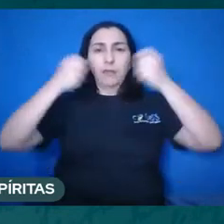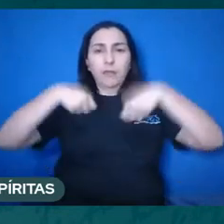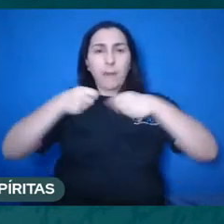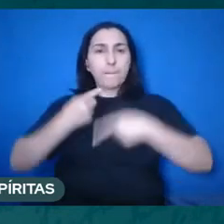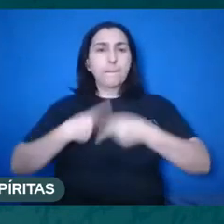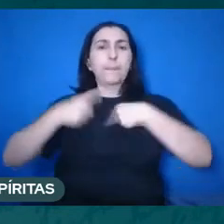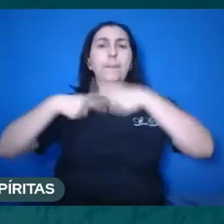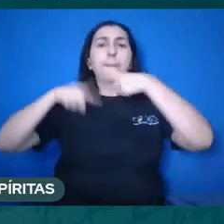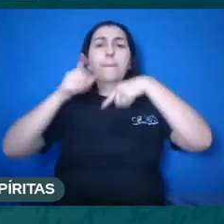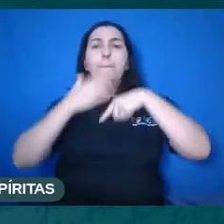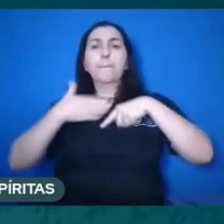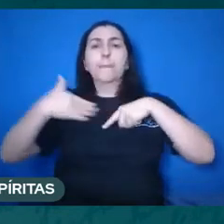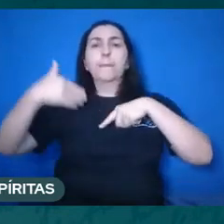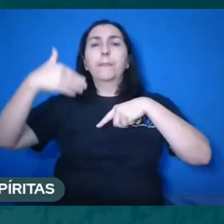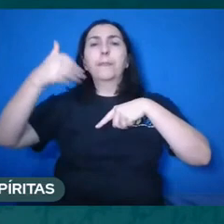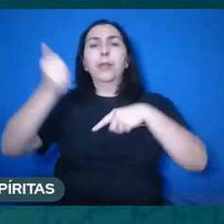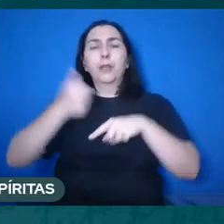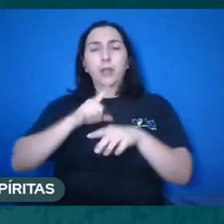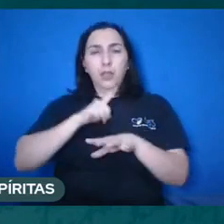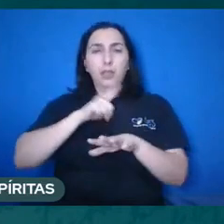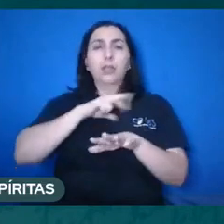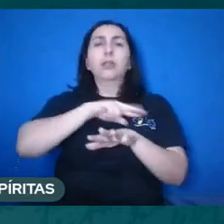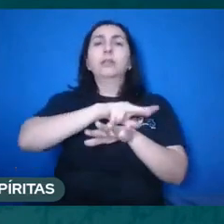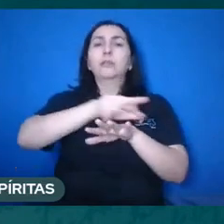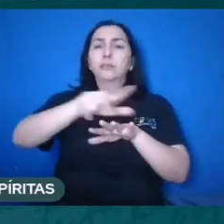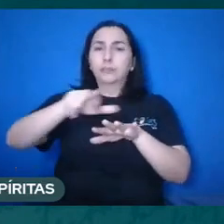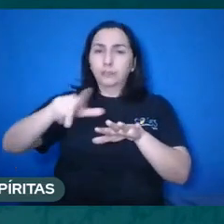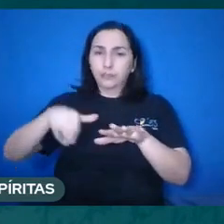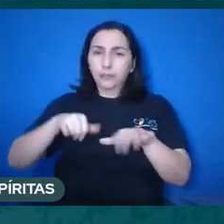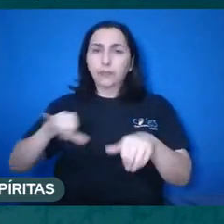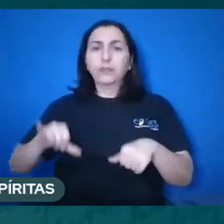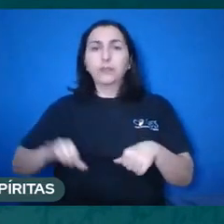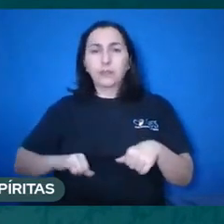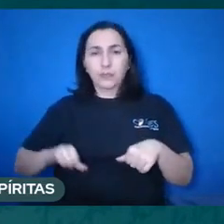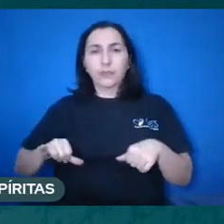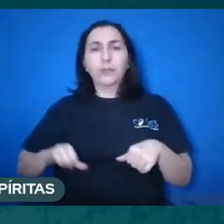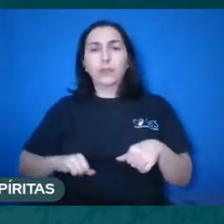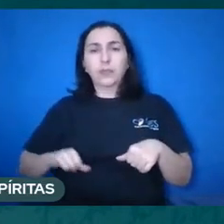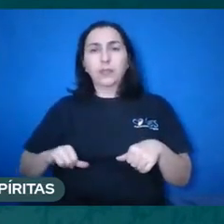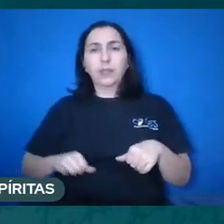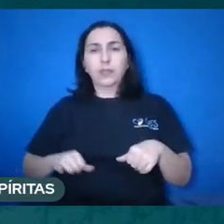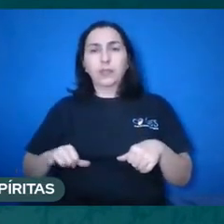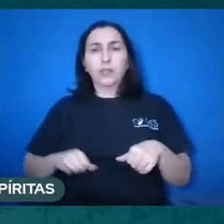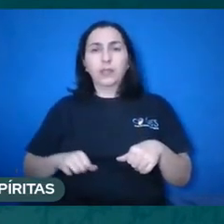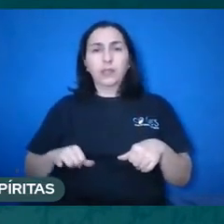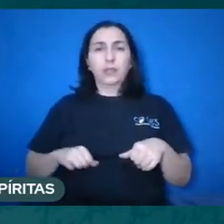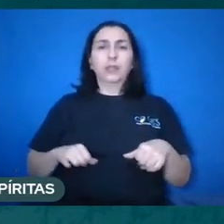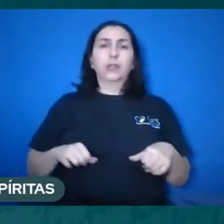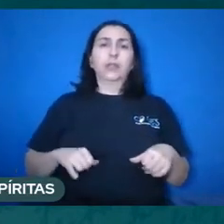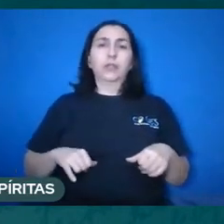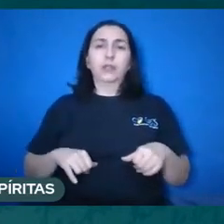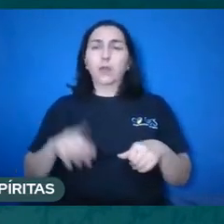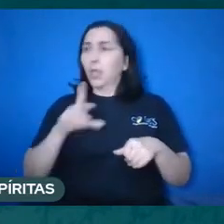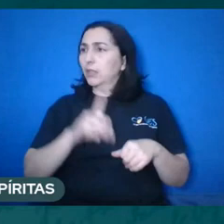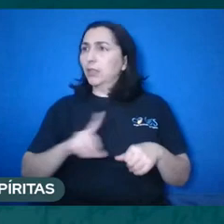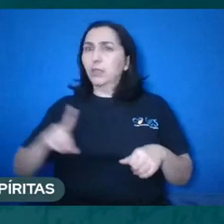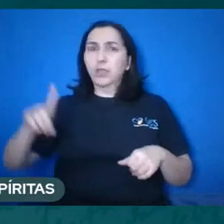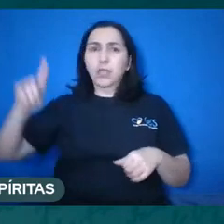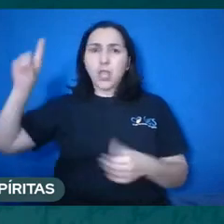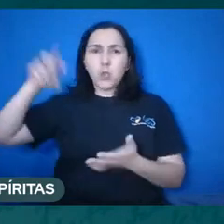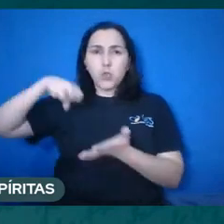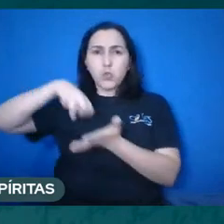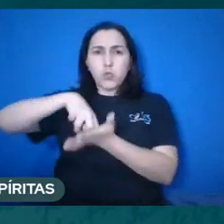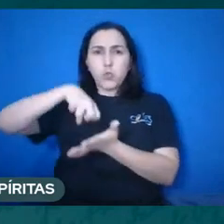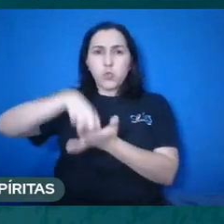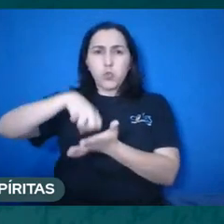as adversidades, os sofrimentos, eles não são pontuados por Deus, não são causados por